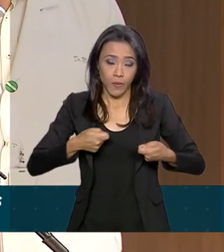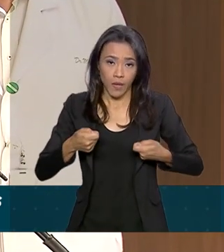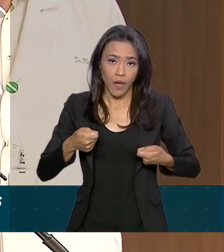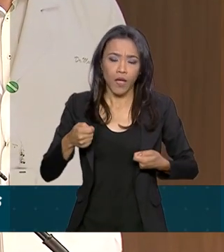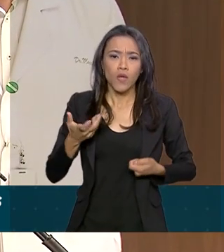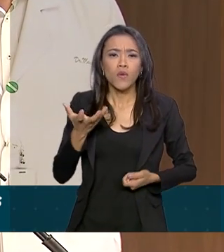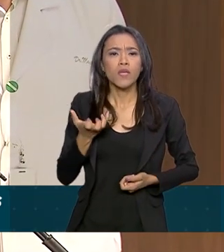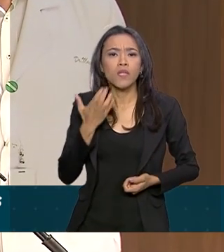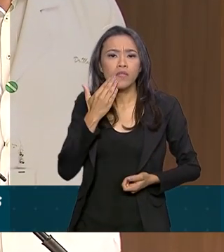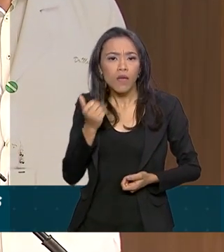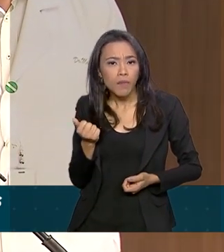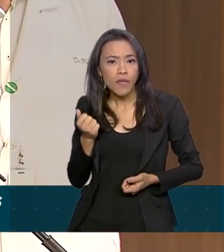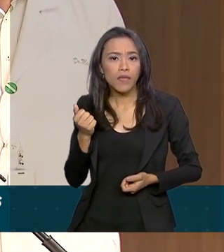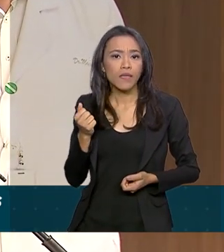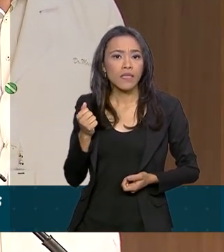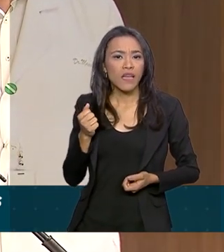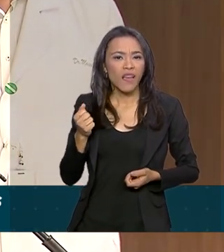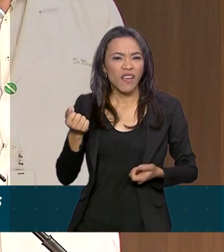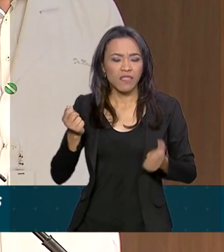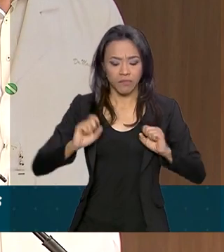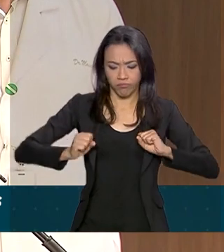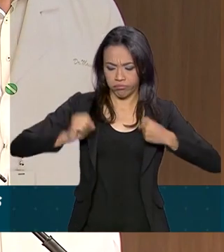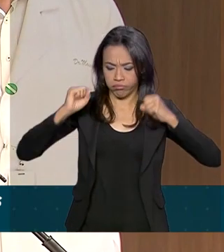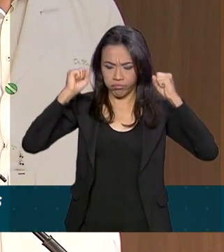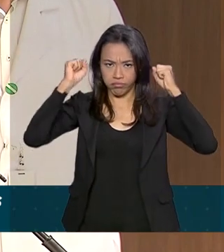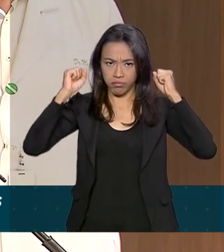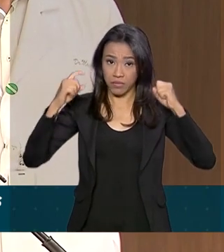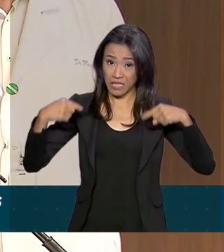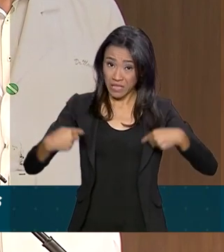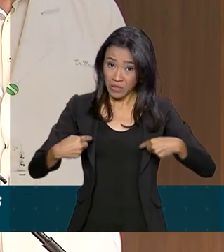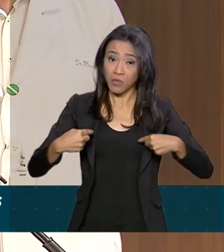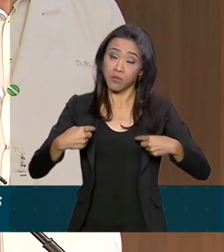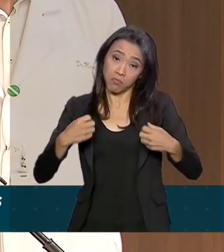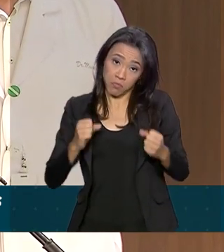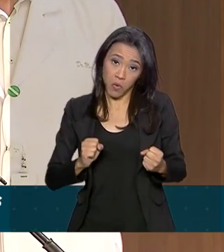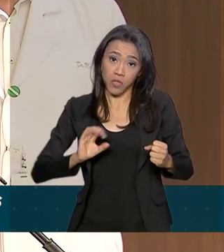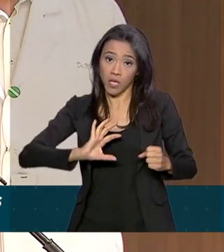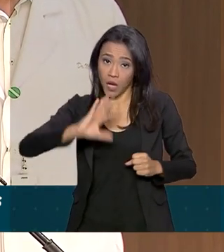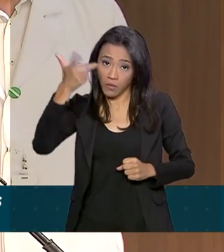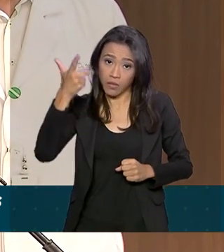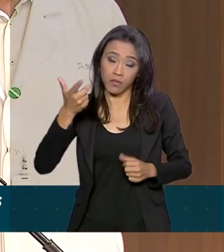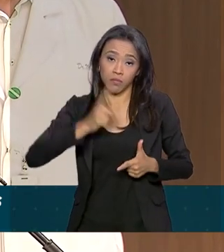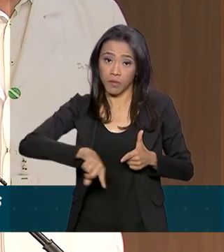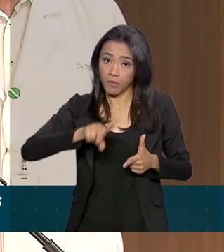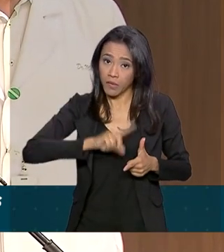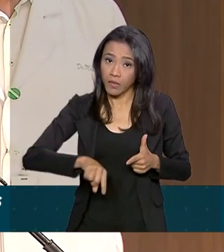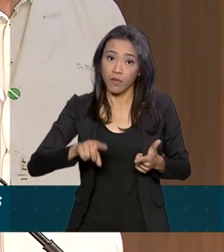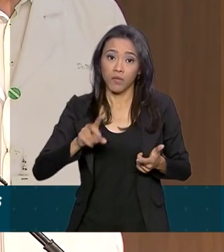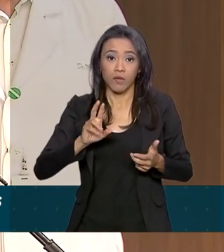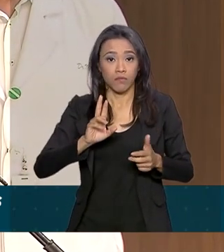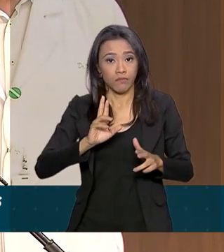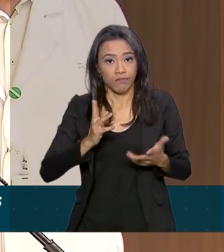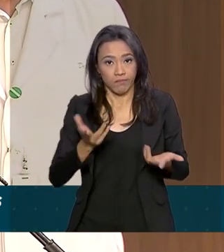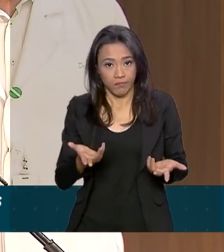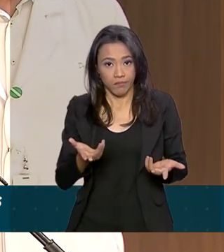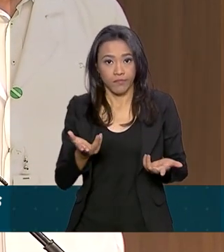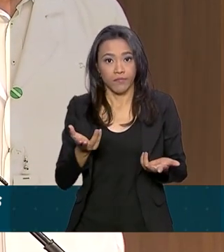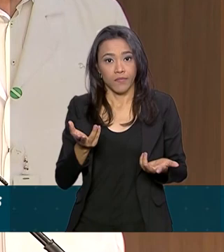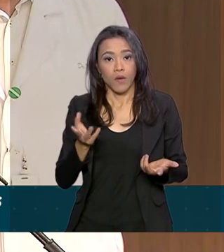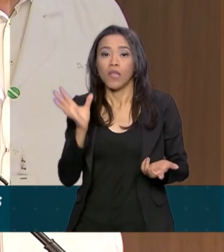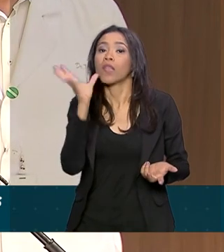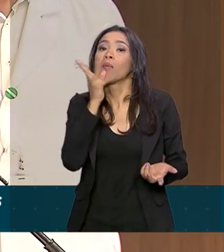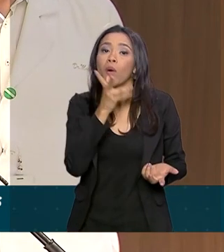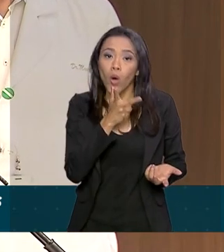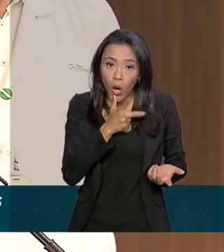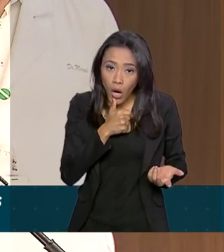se esse tipo de situação de estresse pode causar algum problema, alguma demora, do ponto de vista do paciente